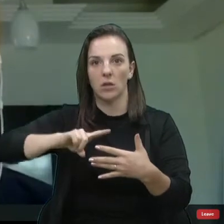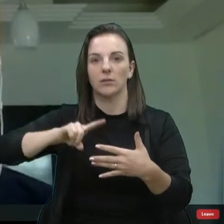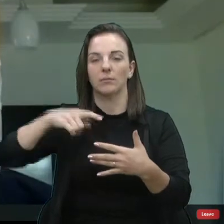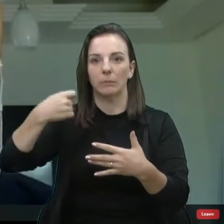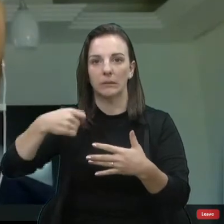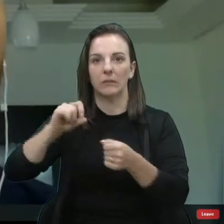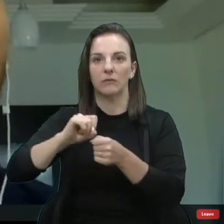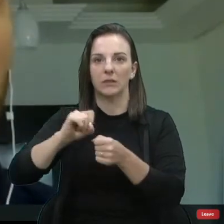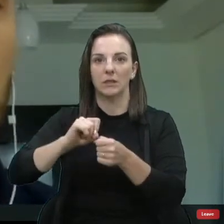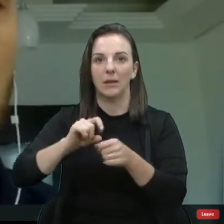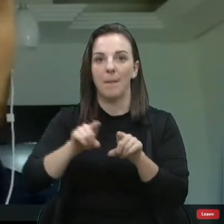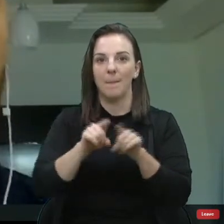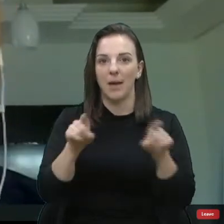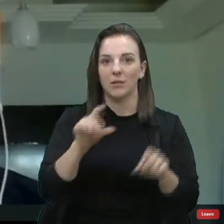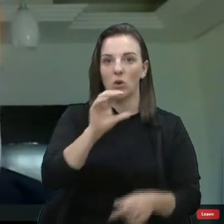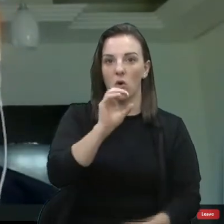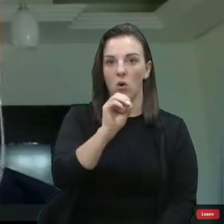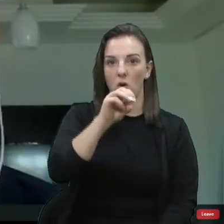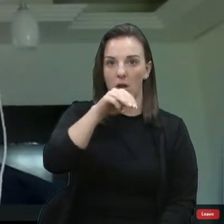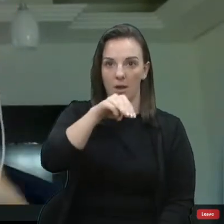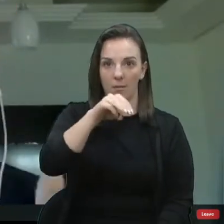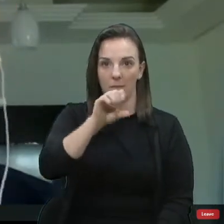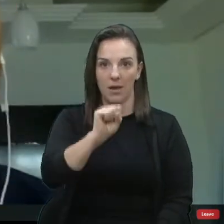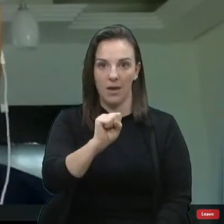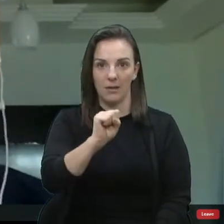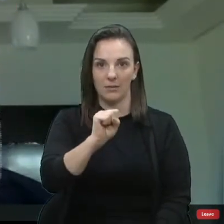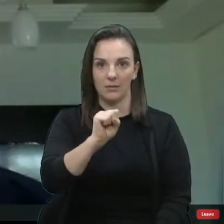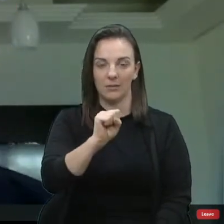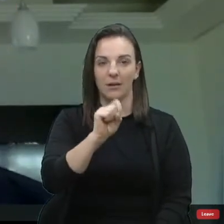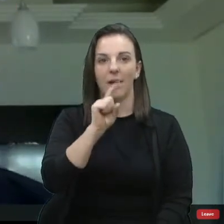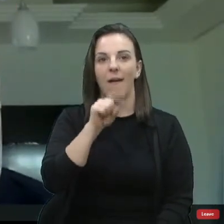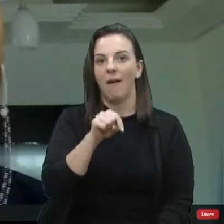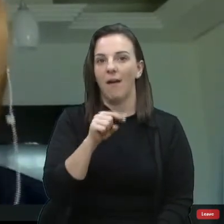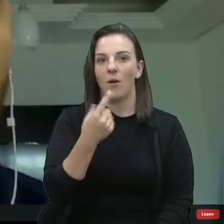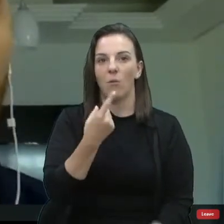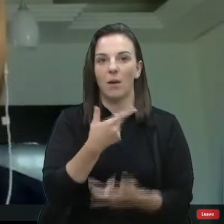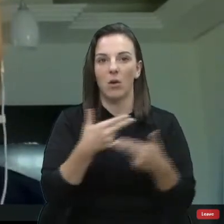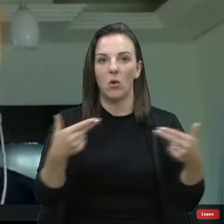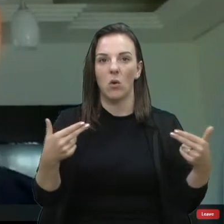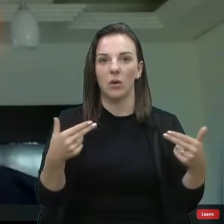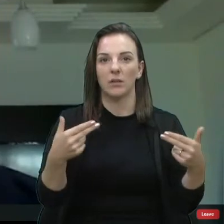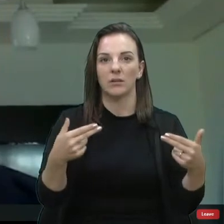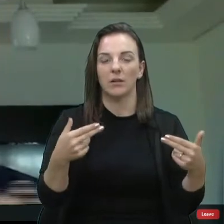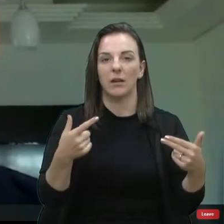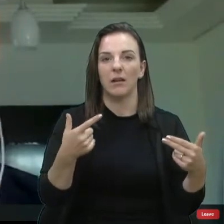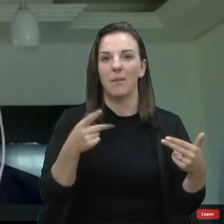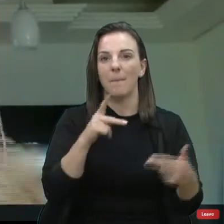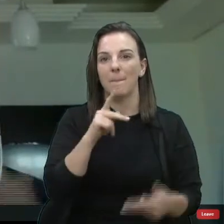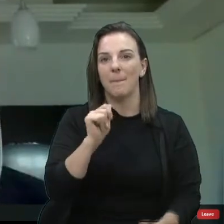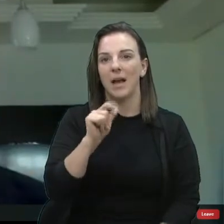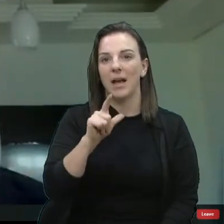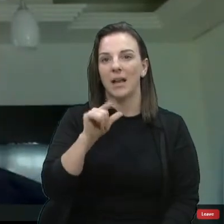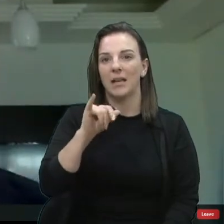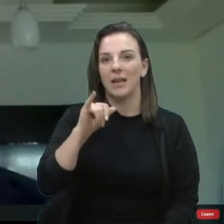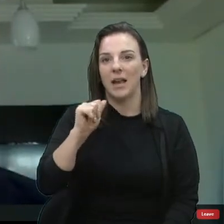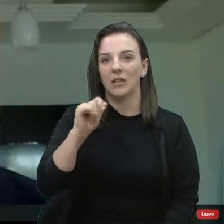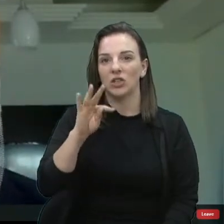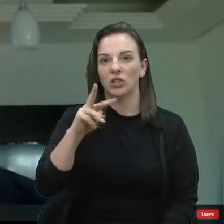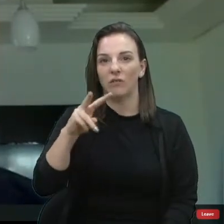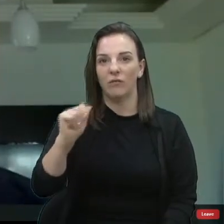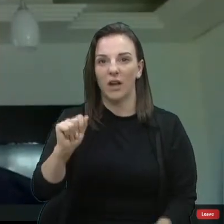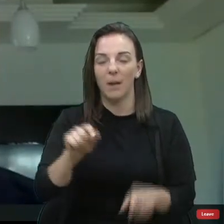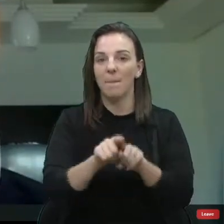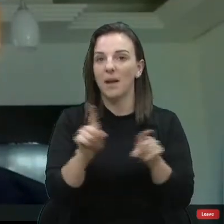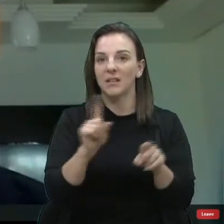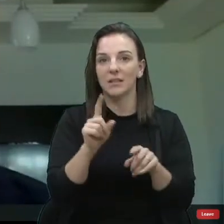é uma medida paliativa de poucos dias se for tomada, mas que não a recomendo. Então, a gente tem que... Se diz tanto de